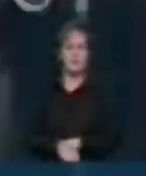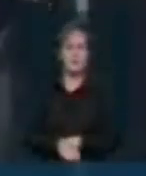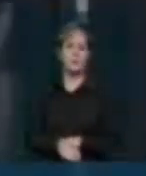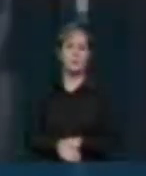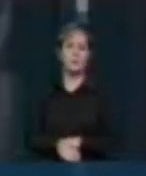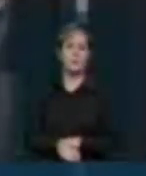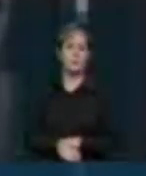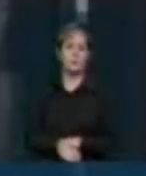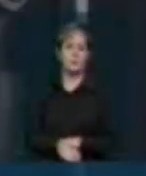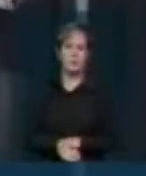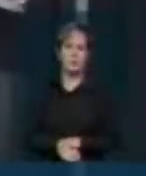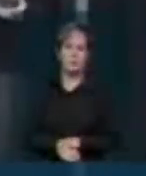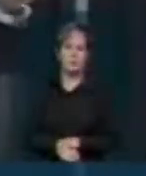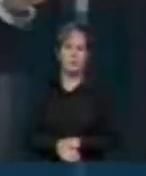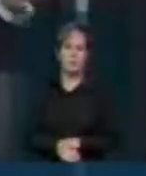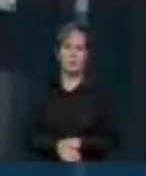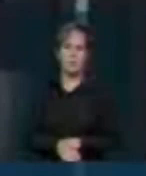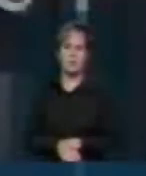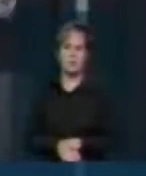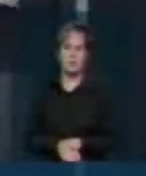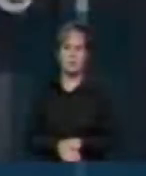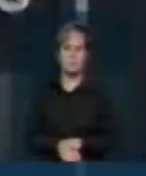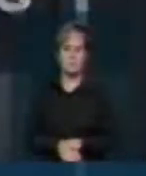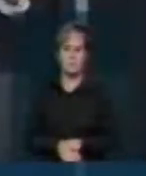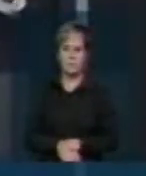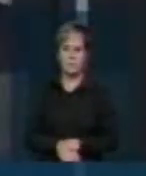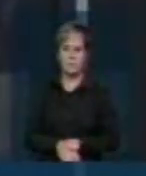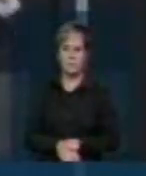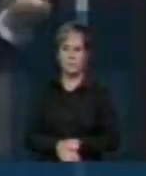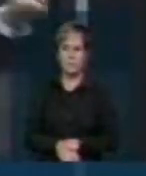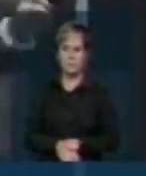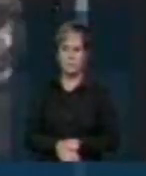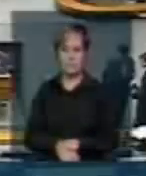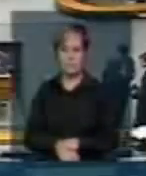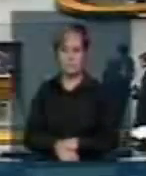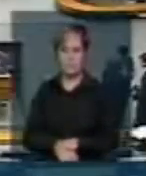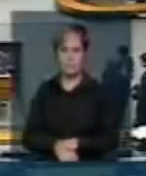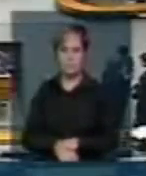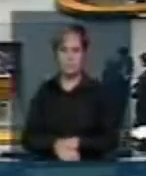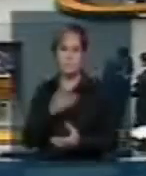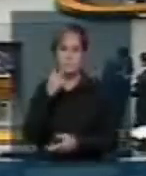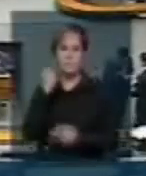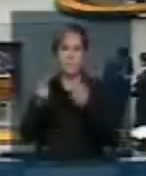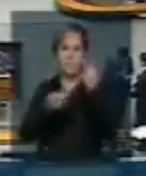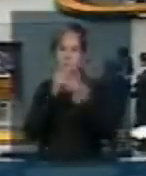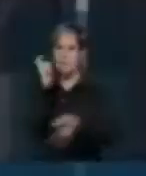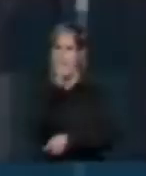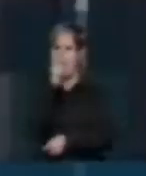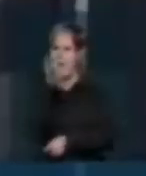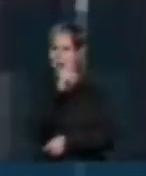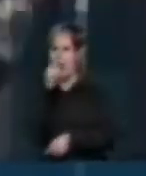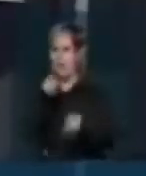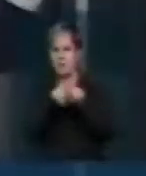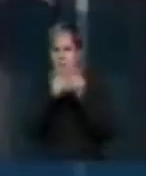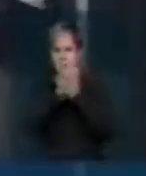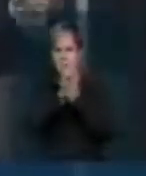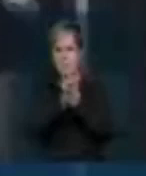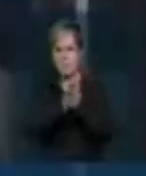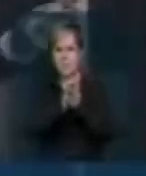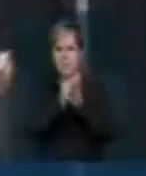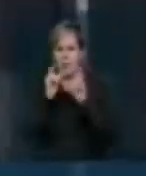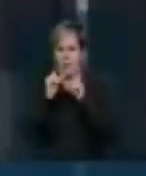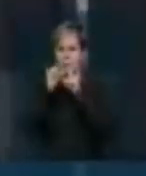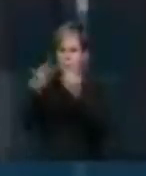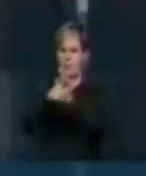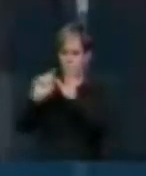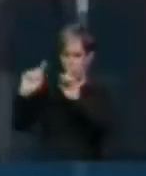mentirosas e criminosas dirigidas por ele